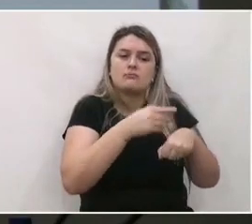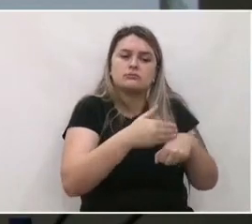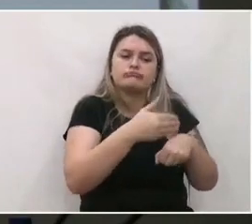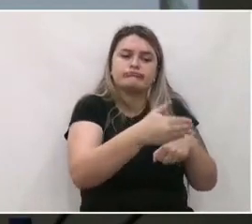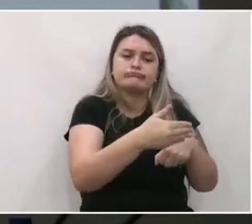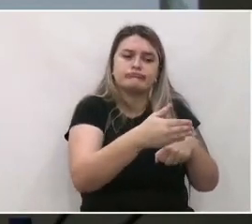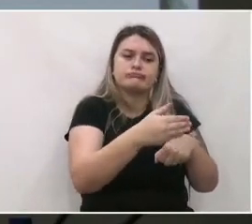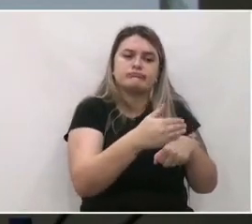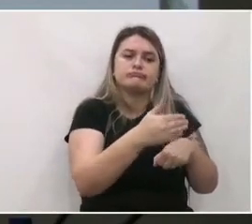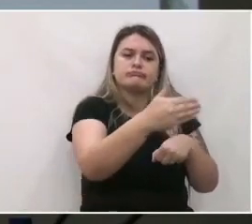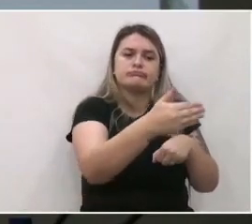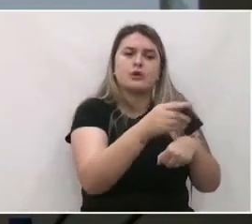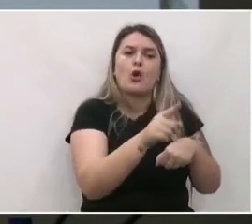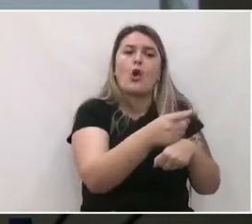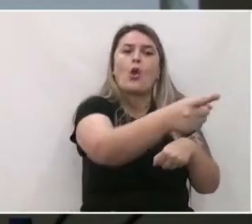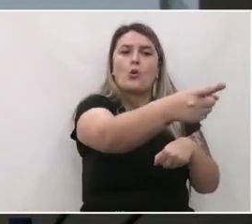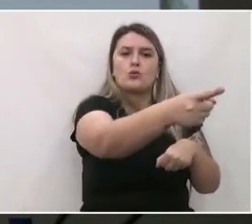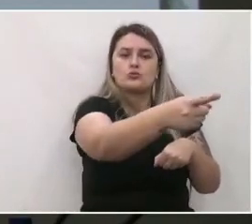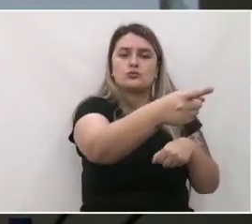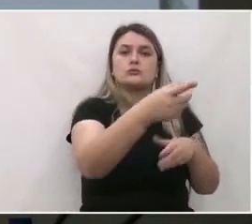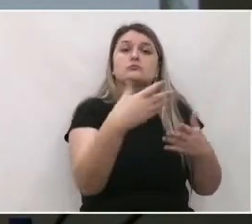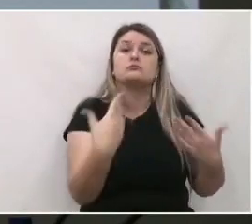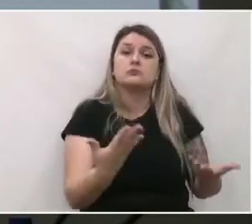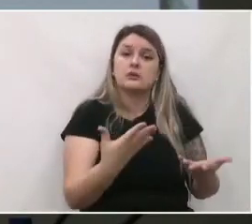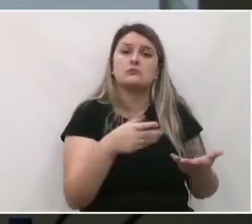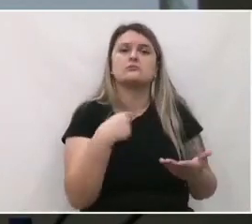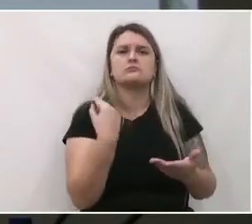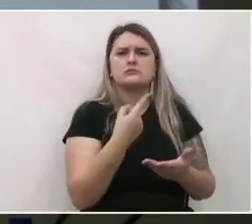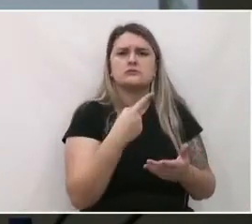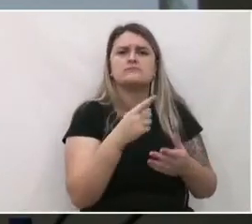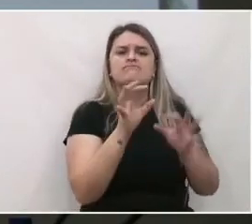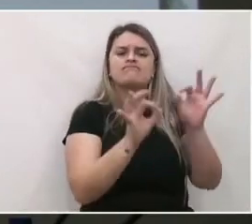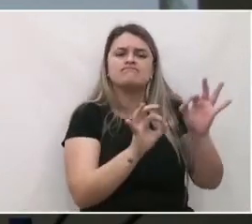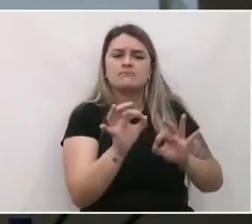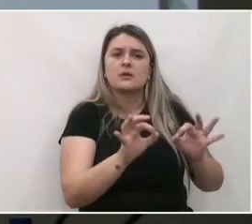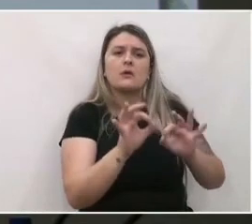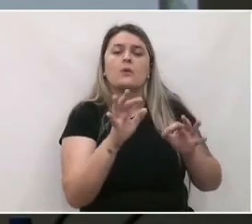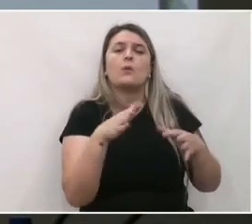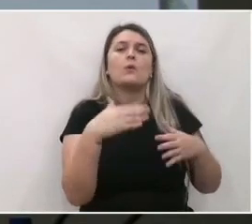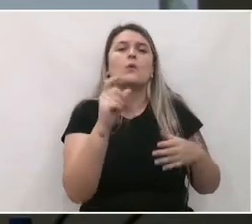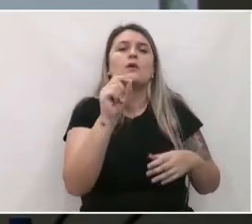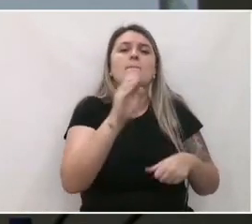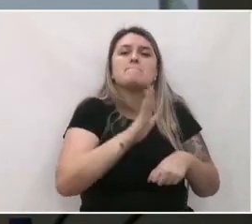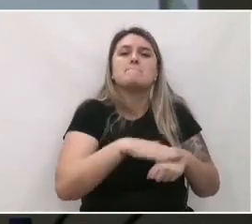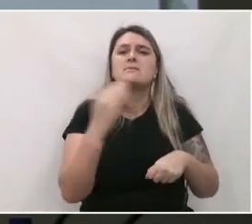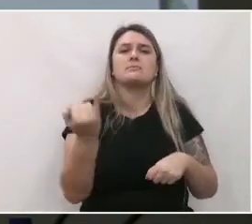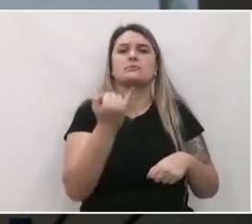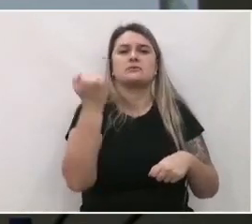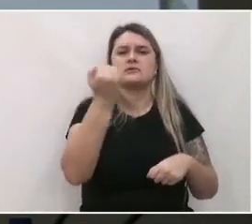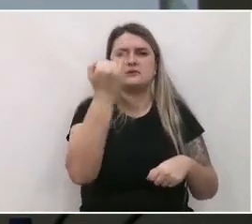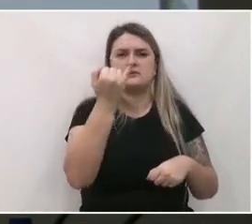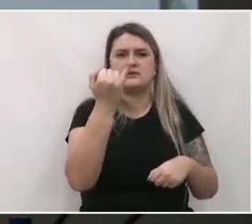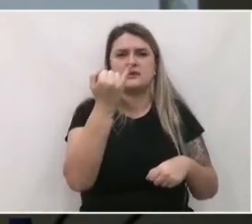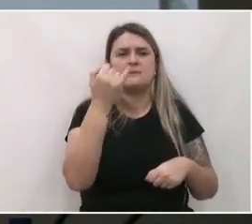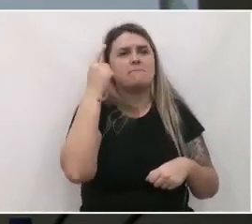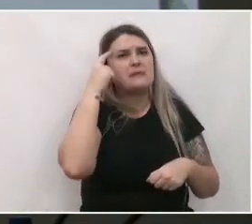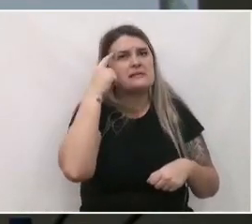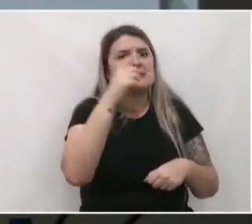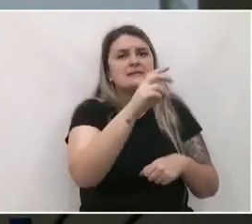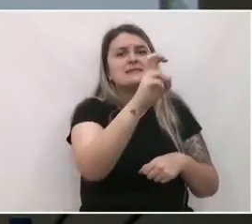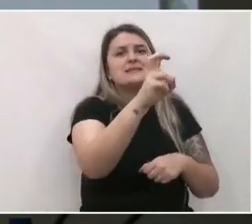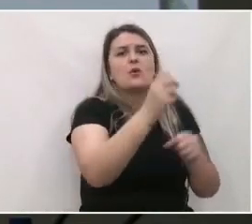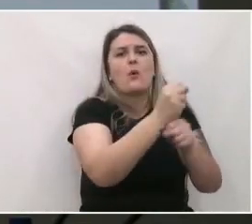médio e longo prazo. E a partir disso, a gente pode definir quais vão ser as prioridades para os próximos cinco